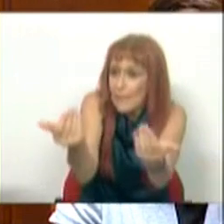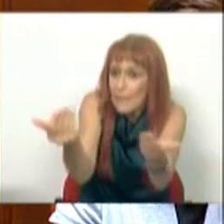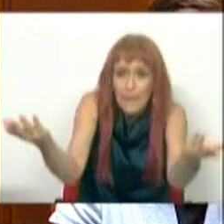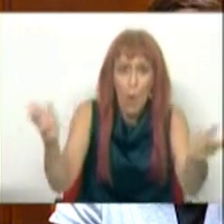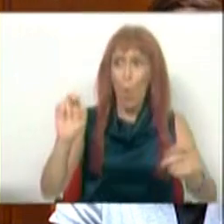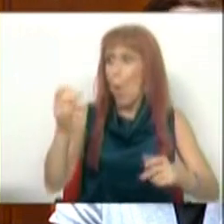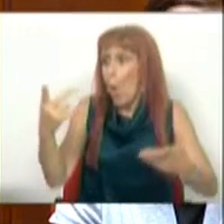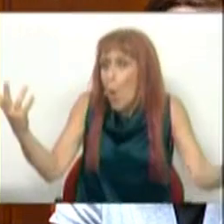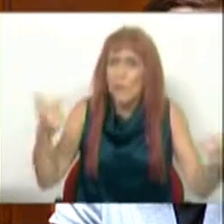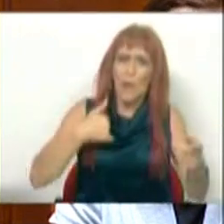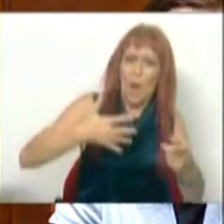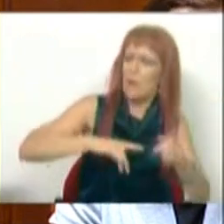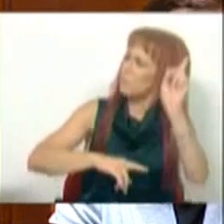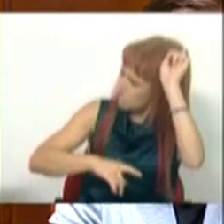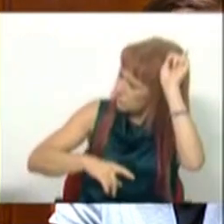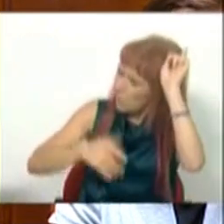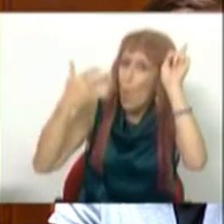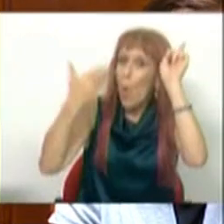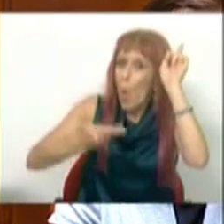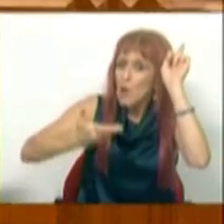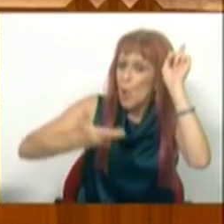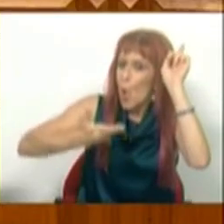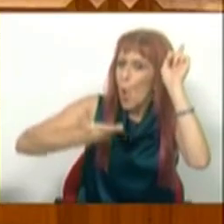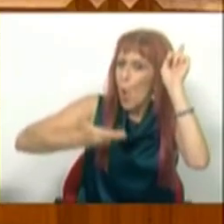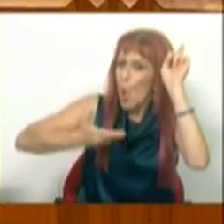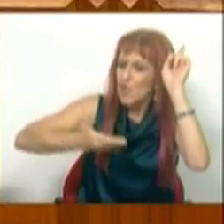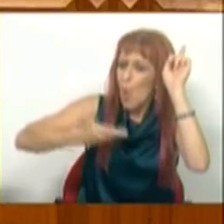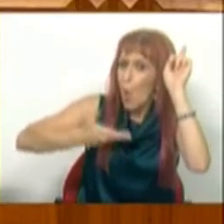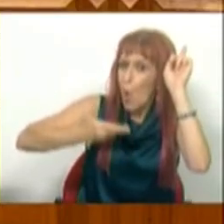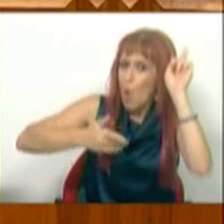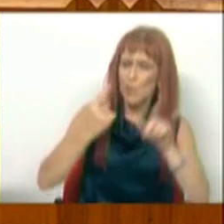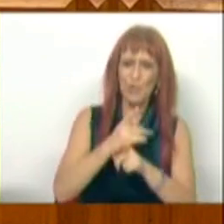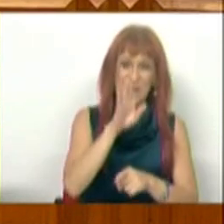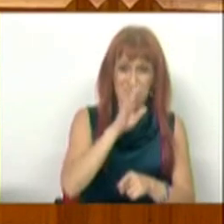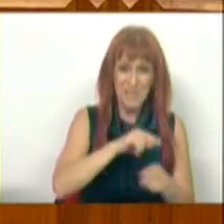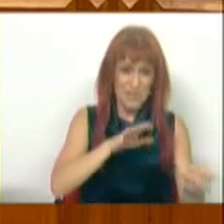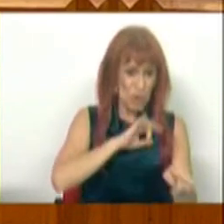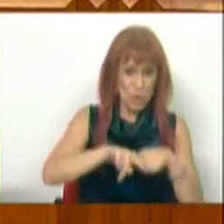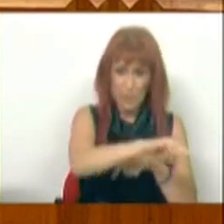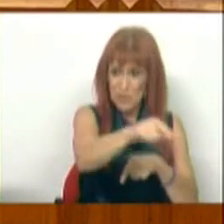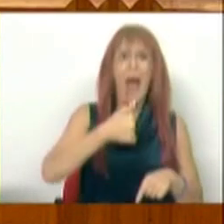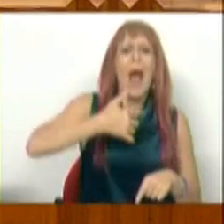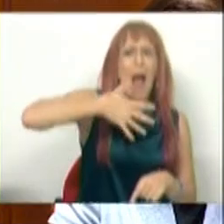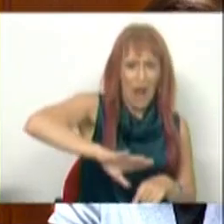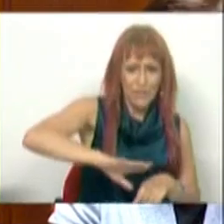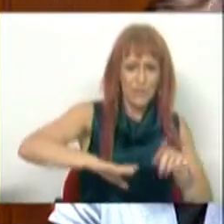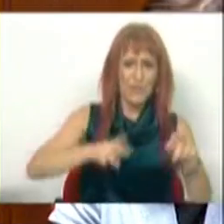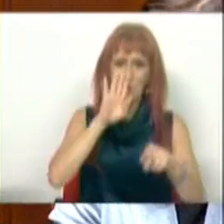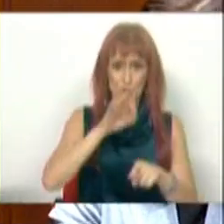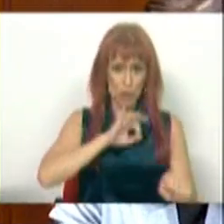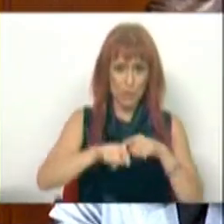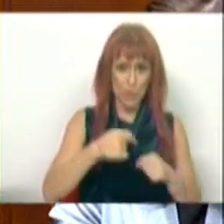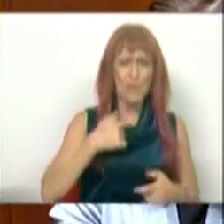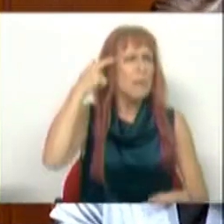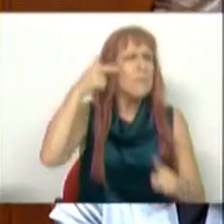Ou então querem... Não, não, hoje! Hoje! Hoje! Porque se os seus deputados querem, se os seus